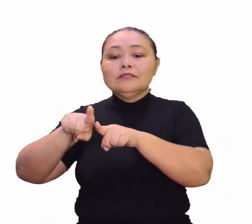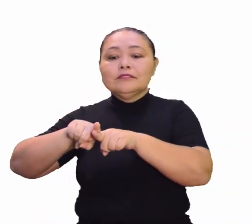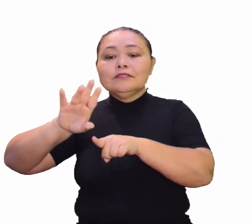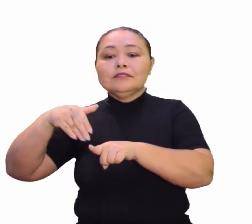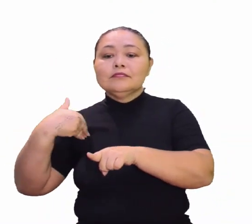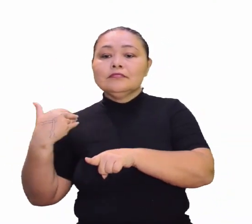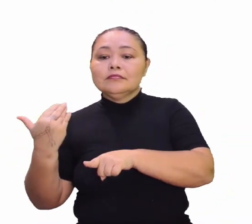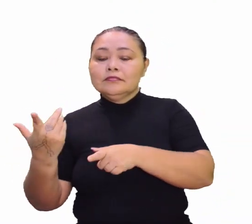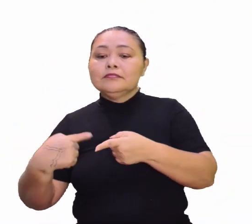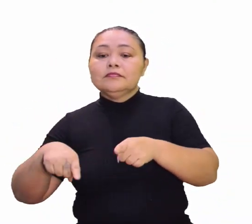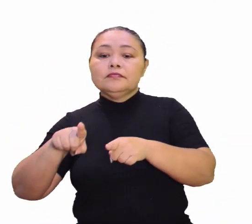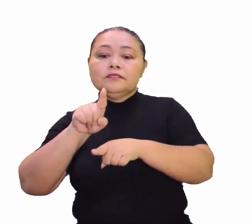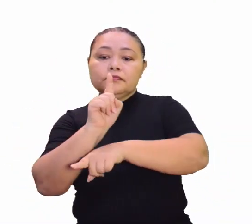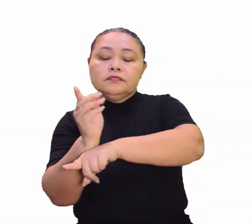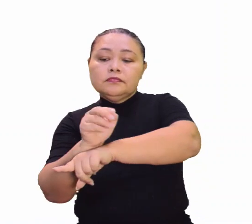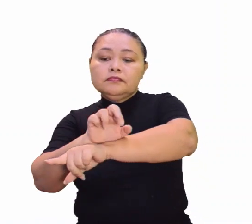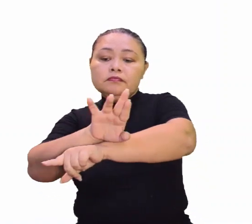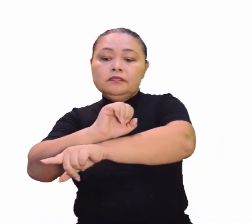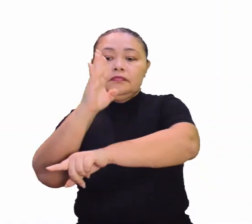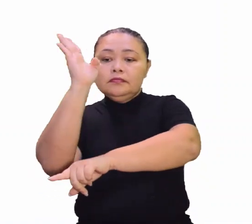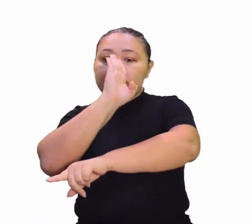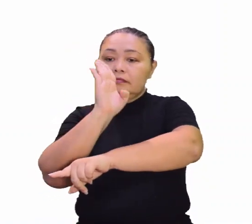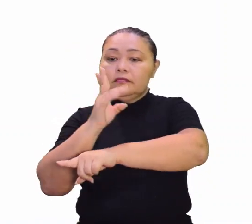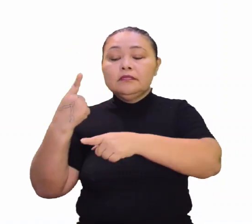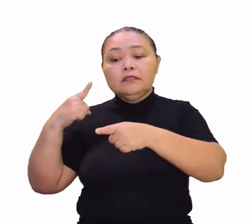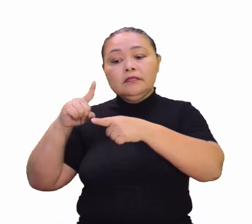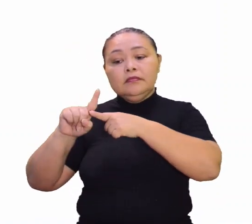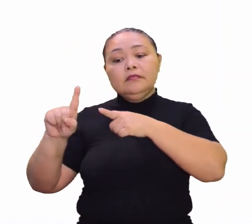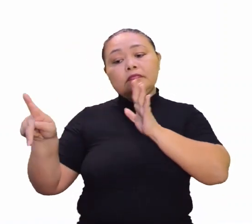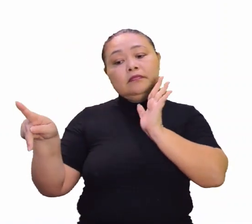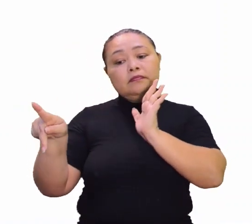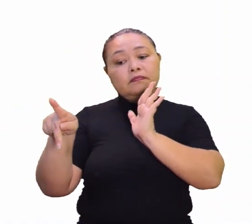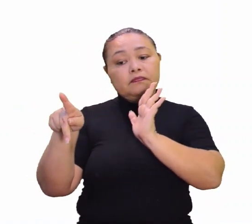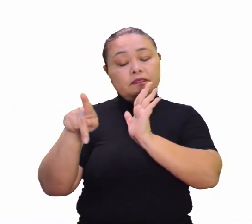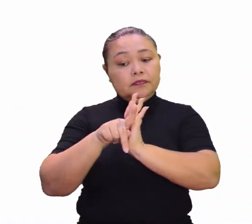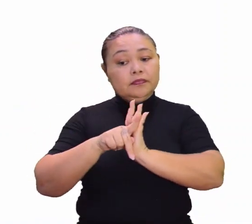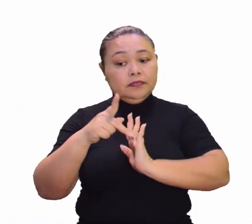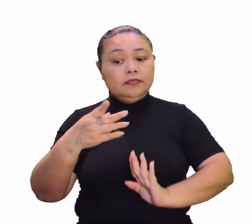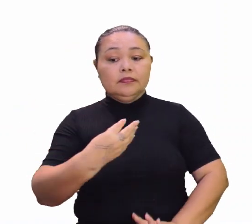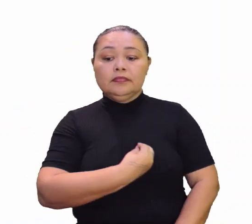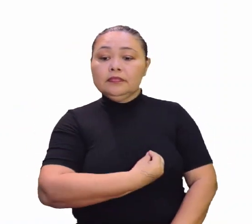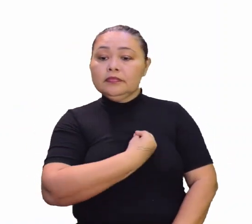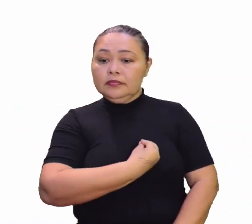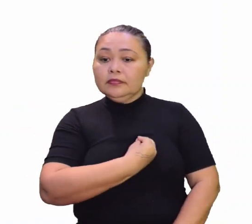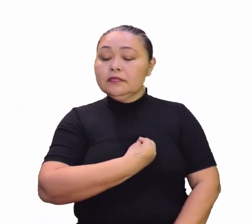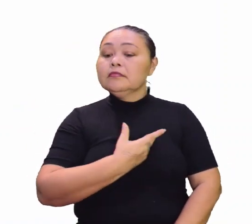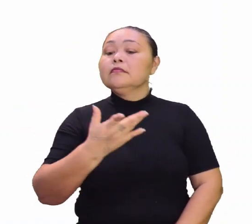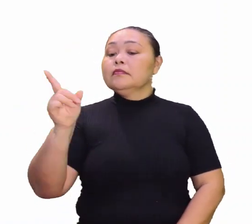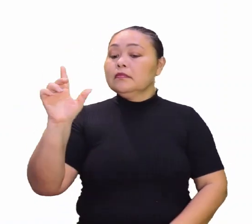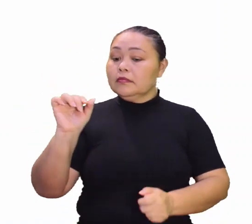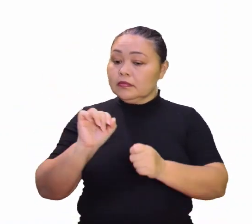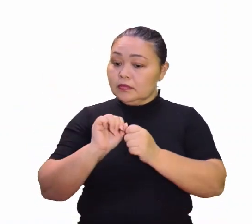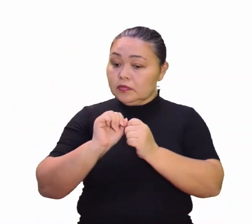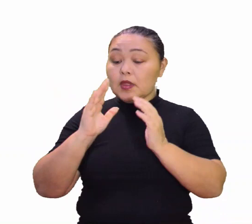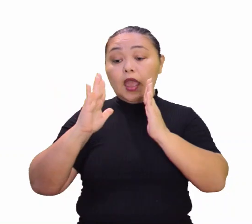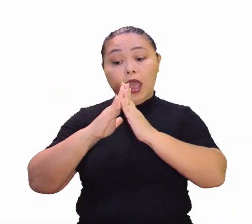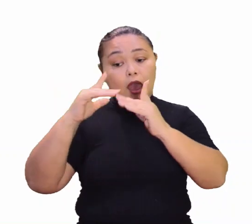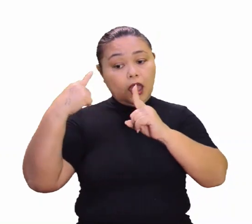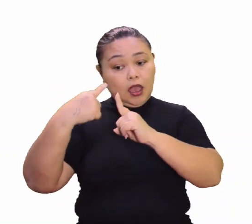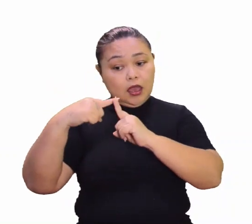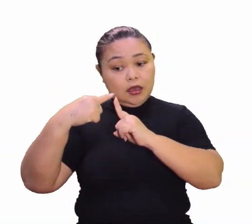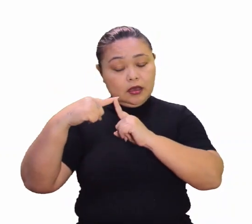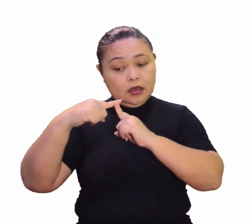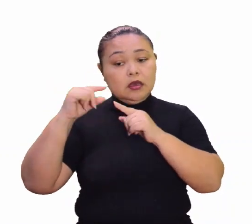Fraternidade 2017, Bioma Brasileiros e Defesa da Vida. Então, a igreja, né, a instituição igreja,